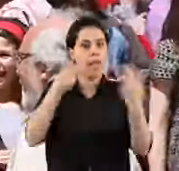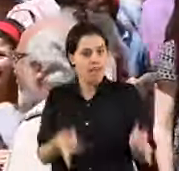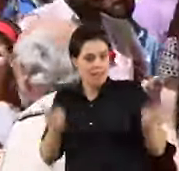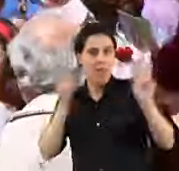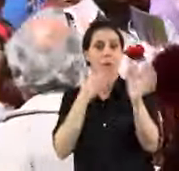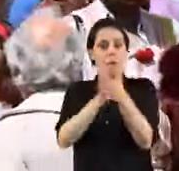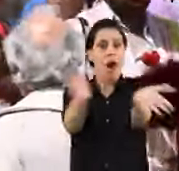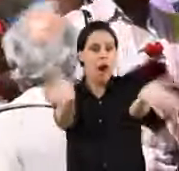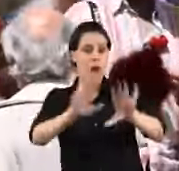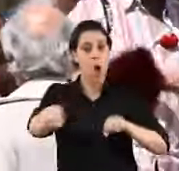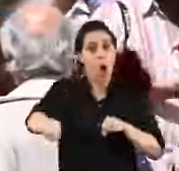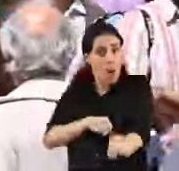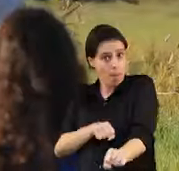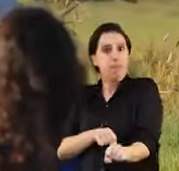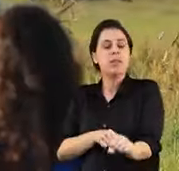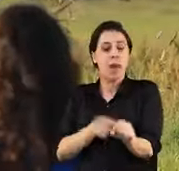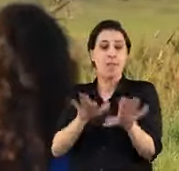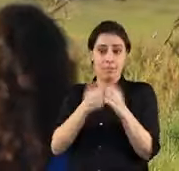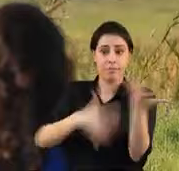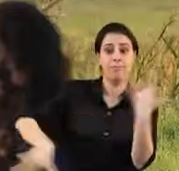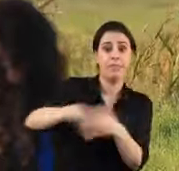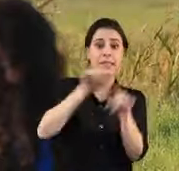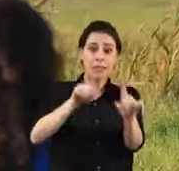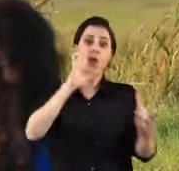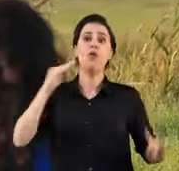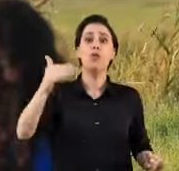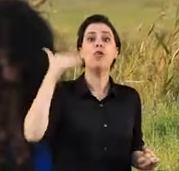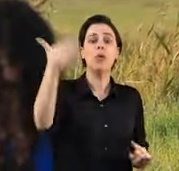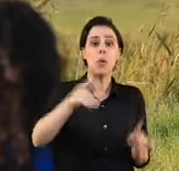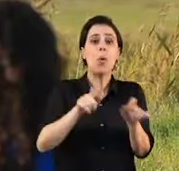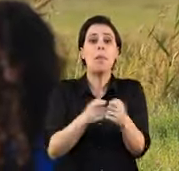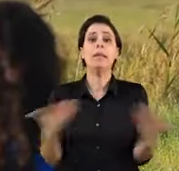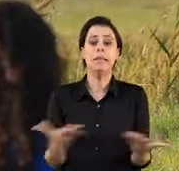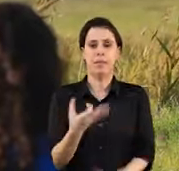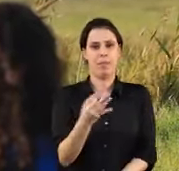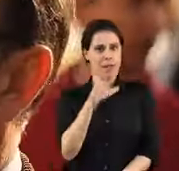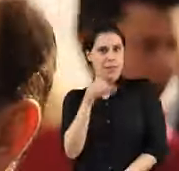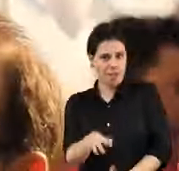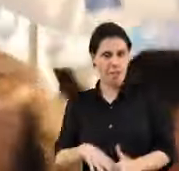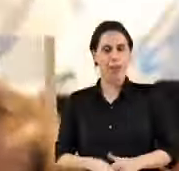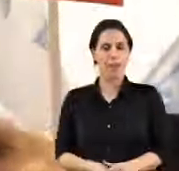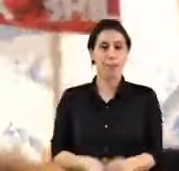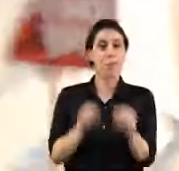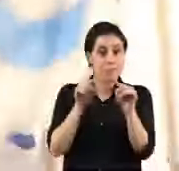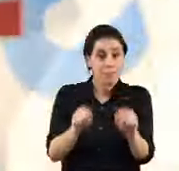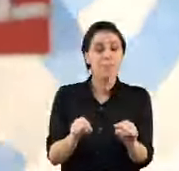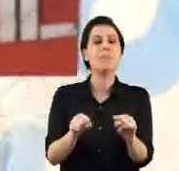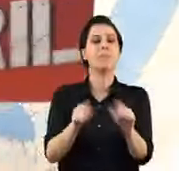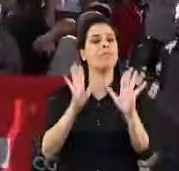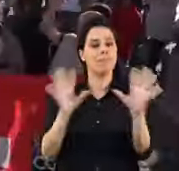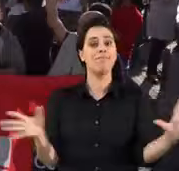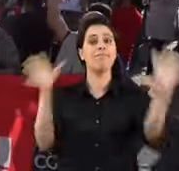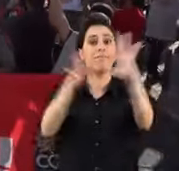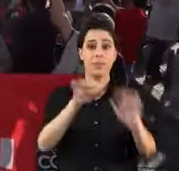liberta da exploração e da opressão. O socialismo. E esse futuro tem partido. O PCP. E isto